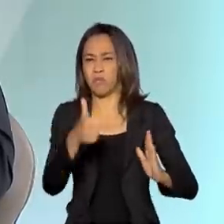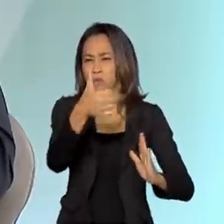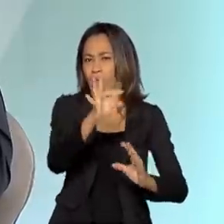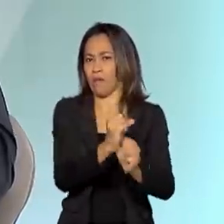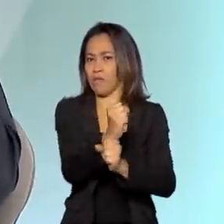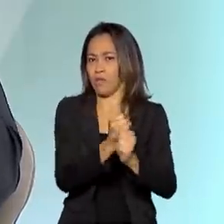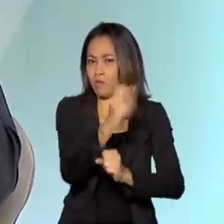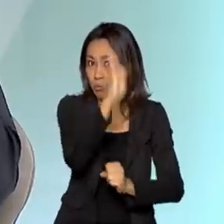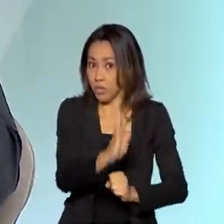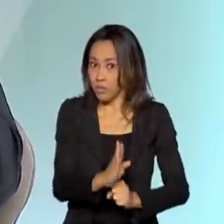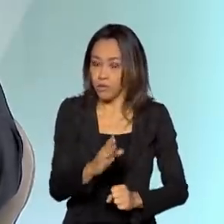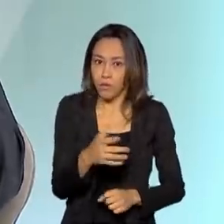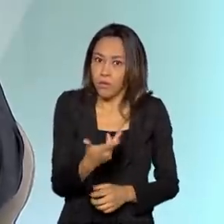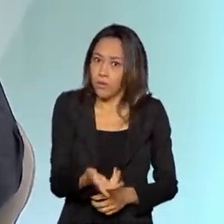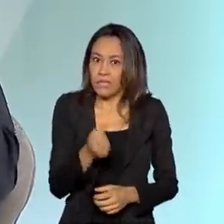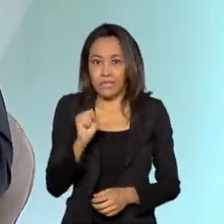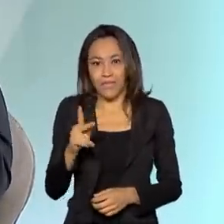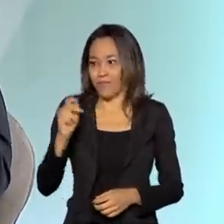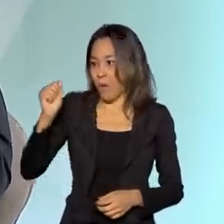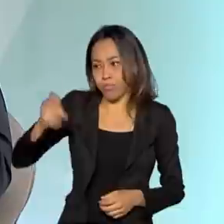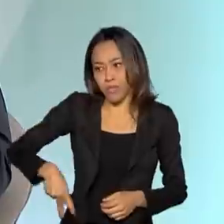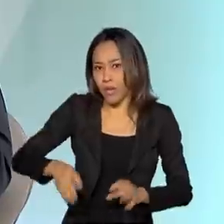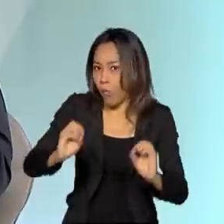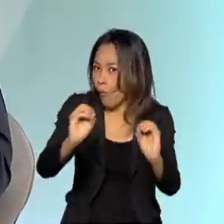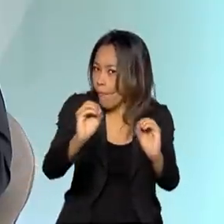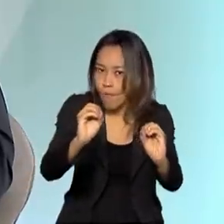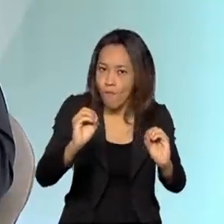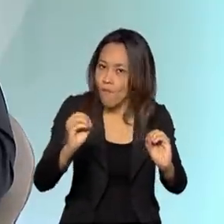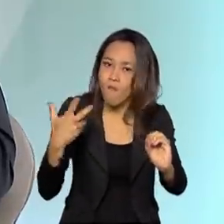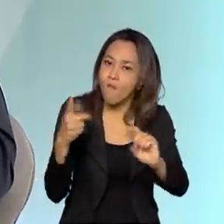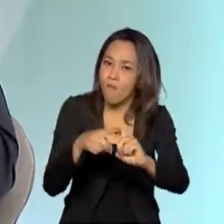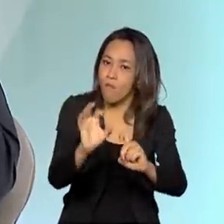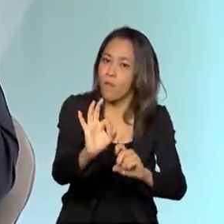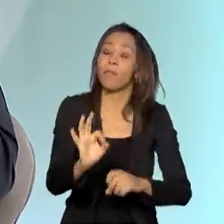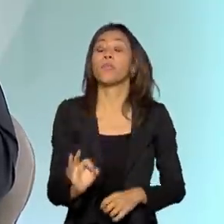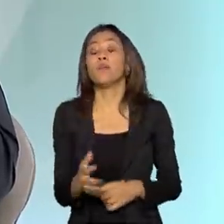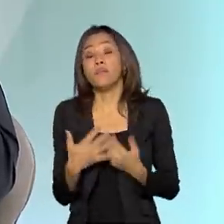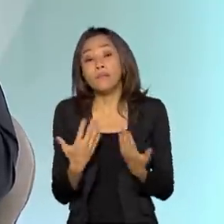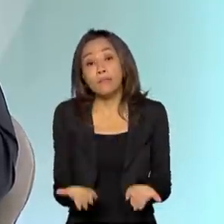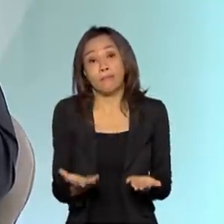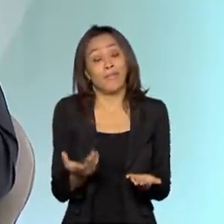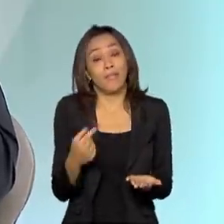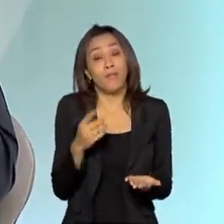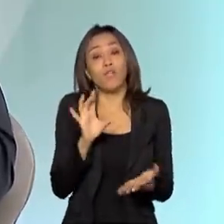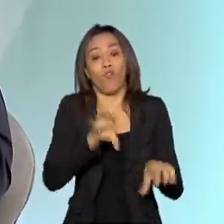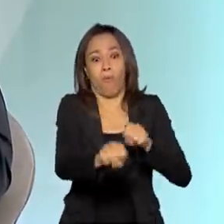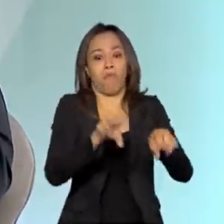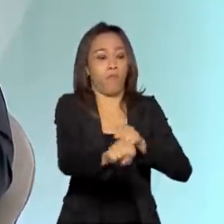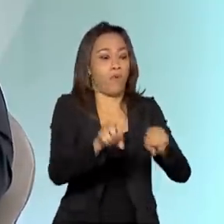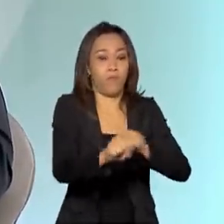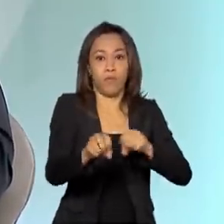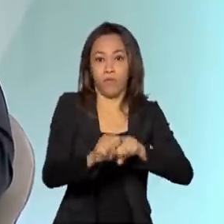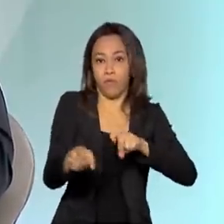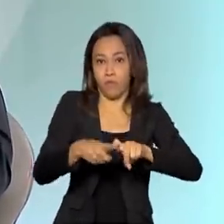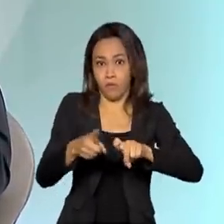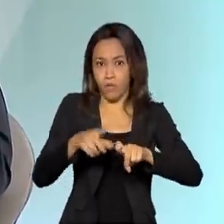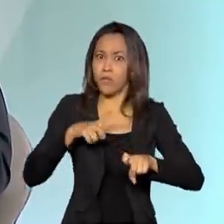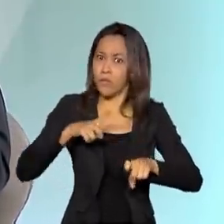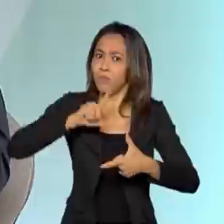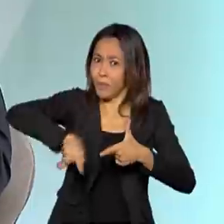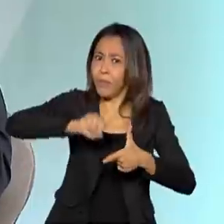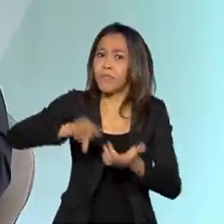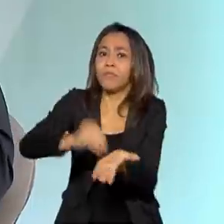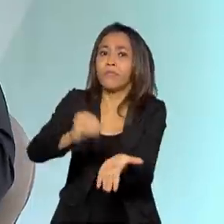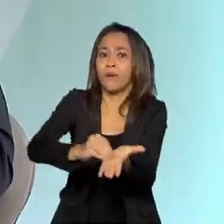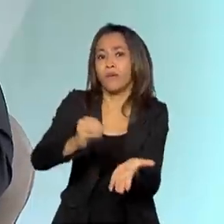fazê-lo. Isso se nenhum médico se aposentasse, etc. Então, a questão não é só a gente formar mais médicos. A gente também tem um problema de especialidade.